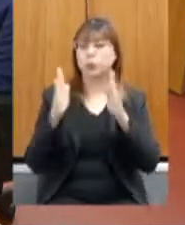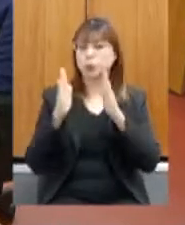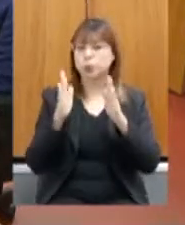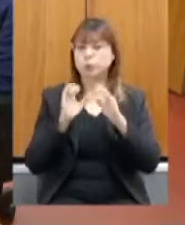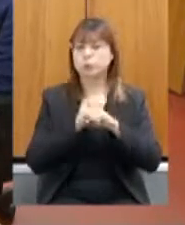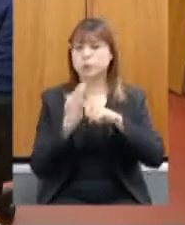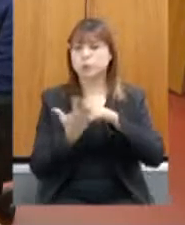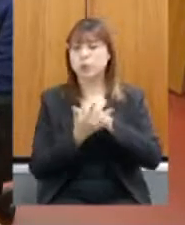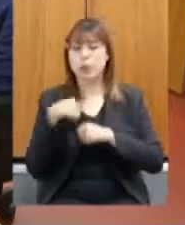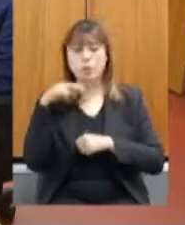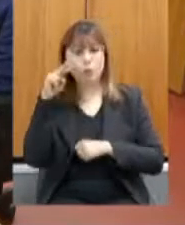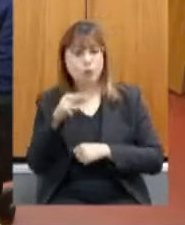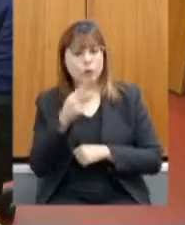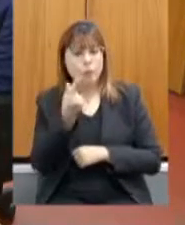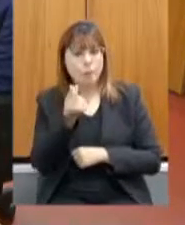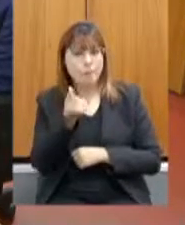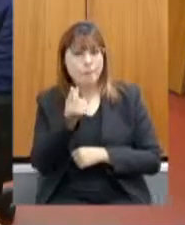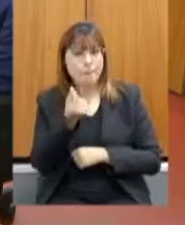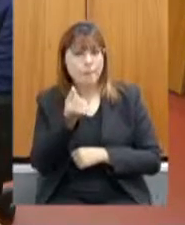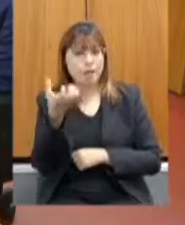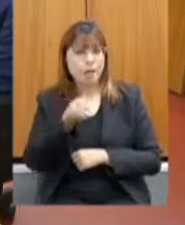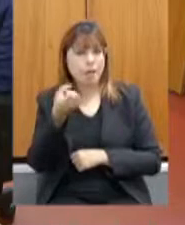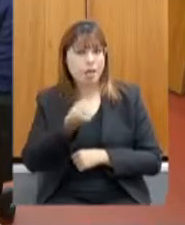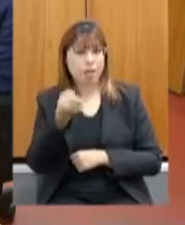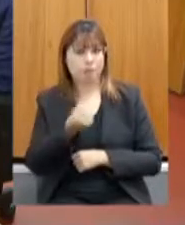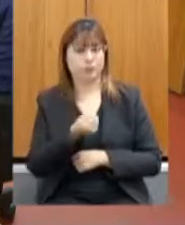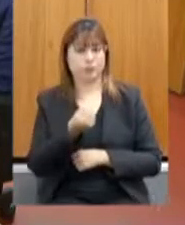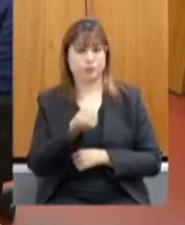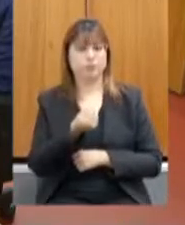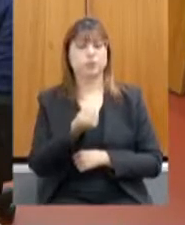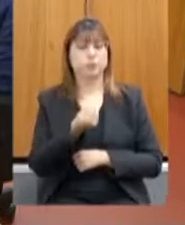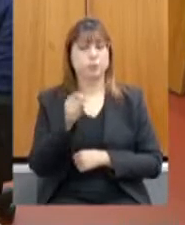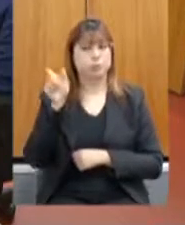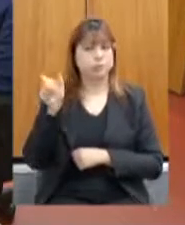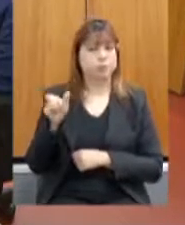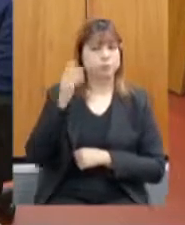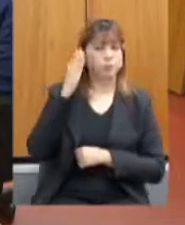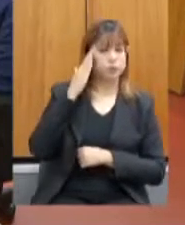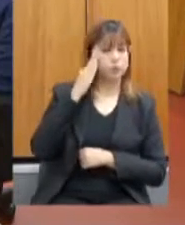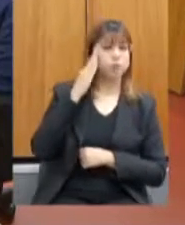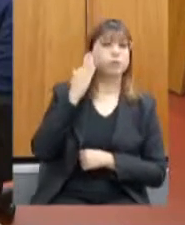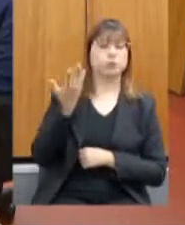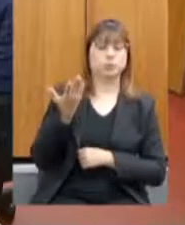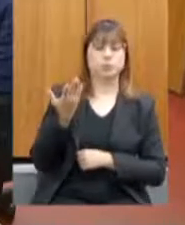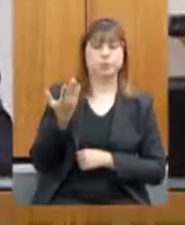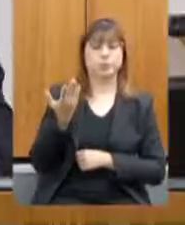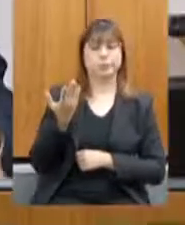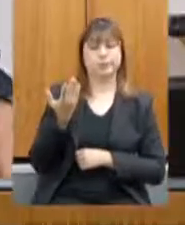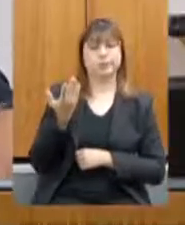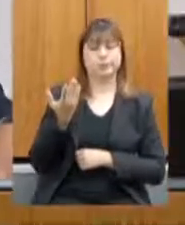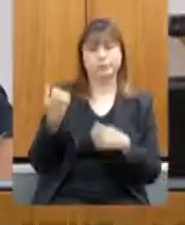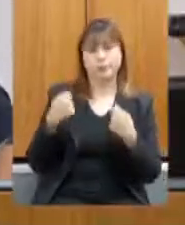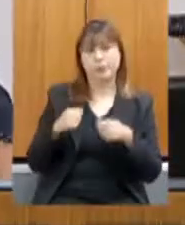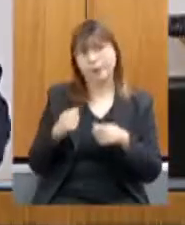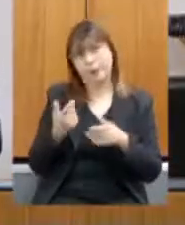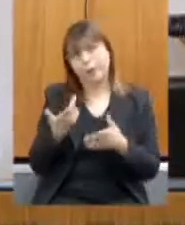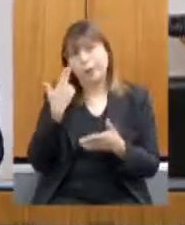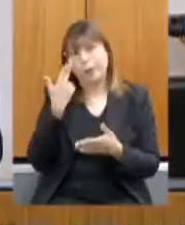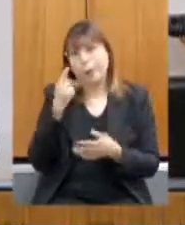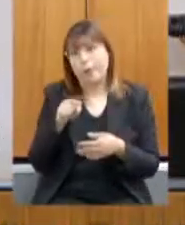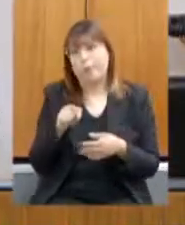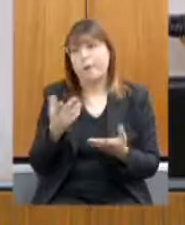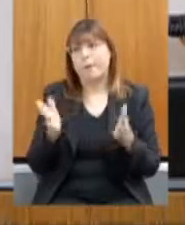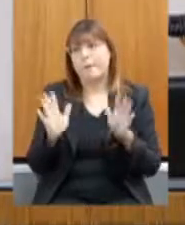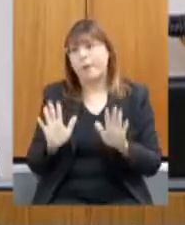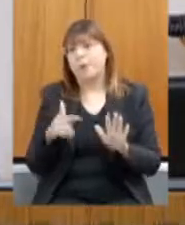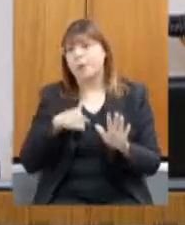do preço do leite ao produtor. A senhora sabe que isso é uma demanda clássica, mas eu vejo que,